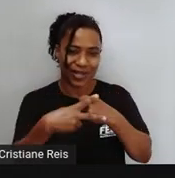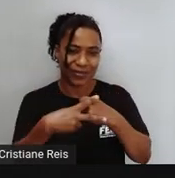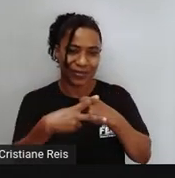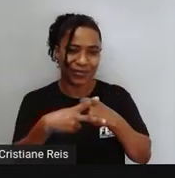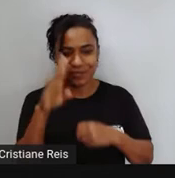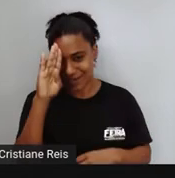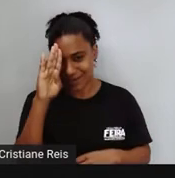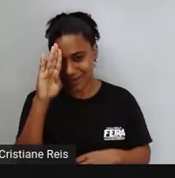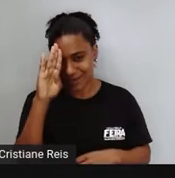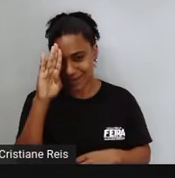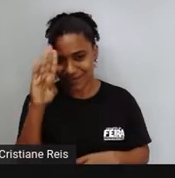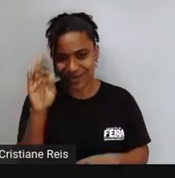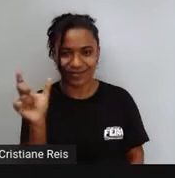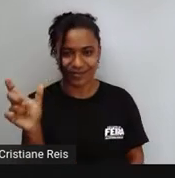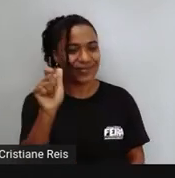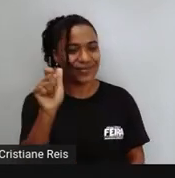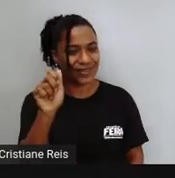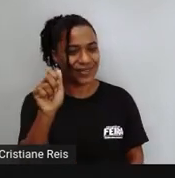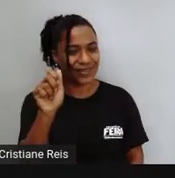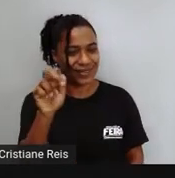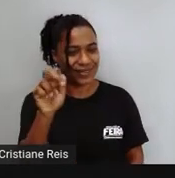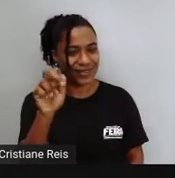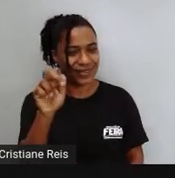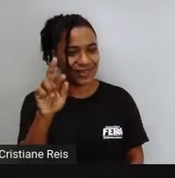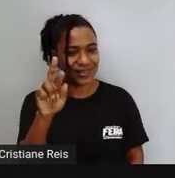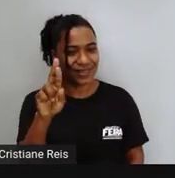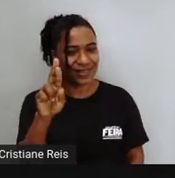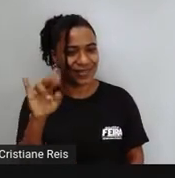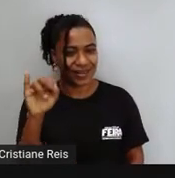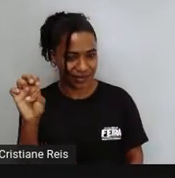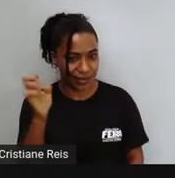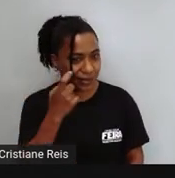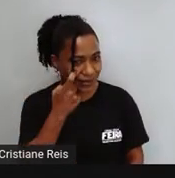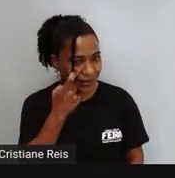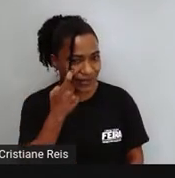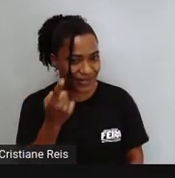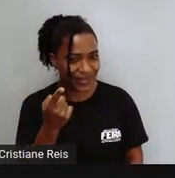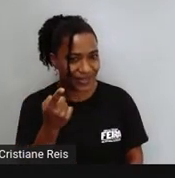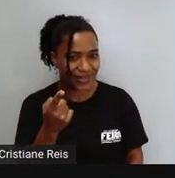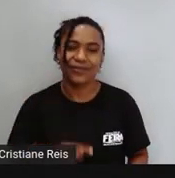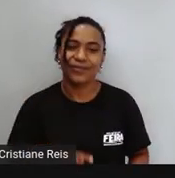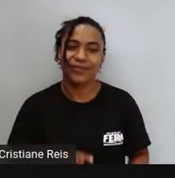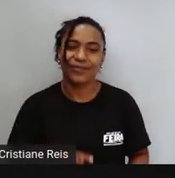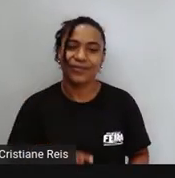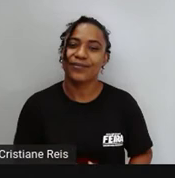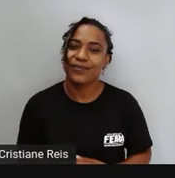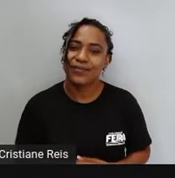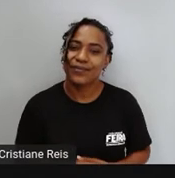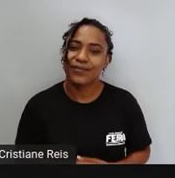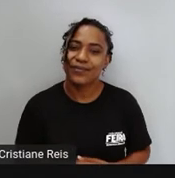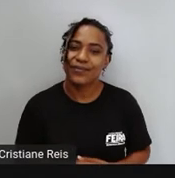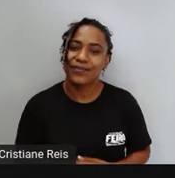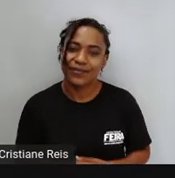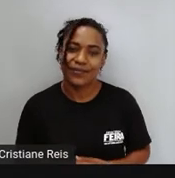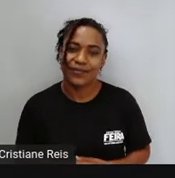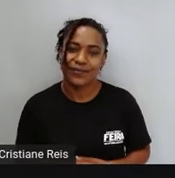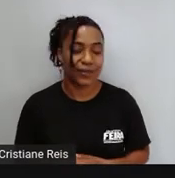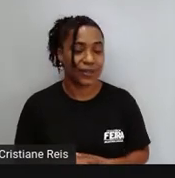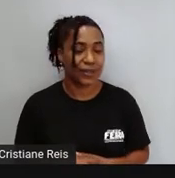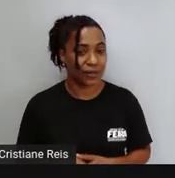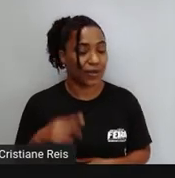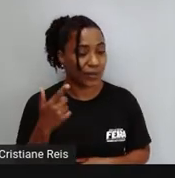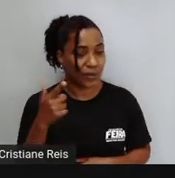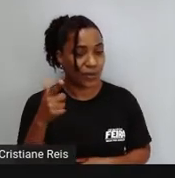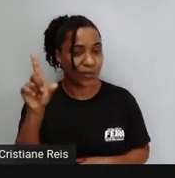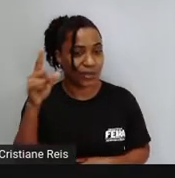Neste caso Arrive Ok? Vamos ver mais uma situação Que eu já coloquei no